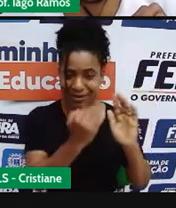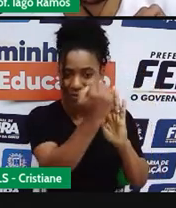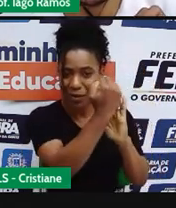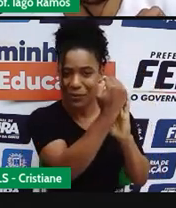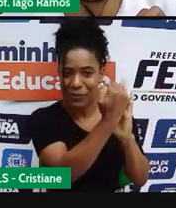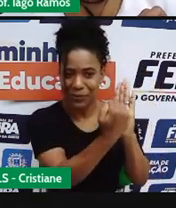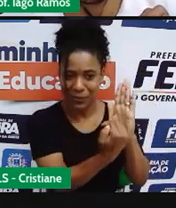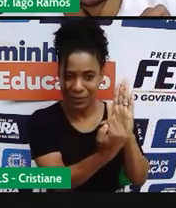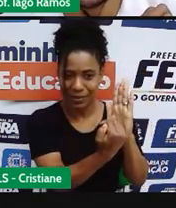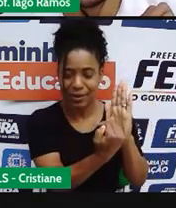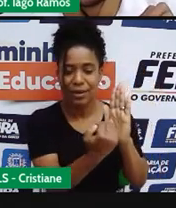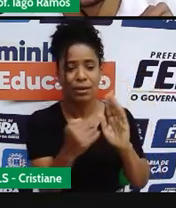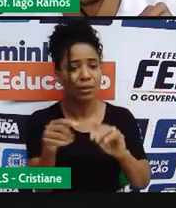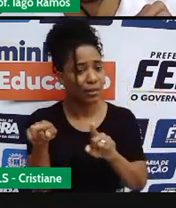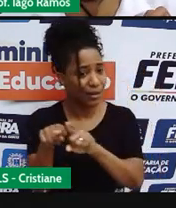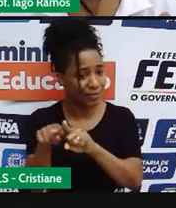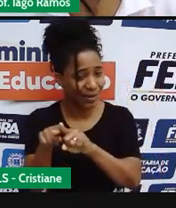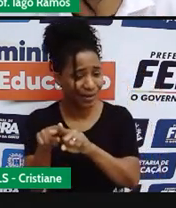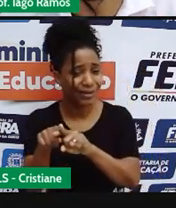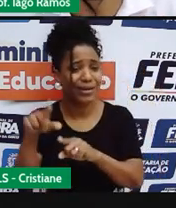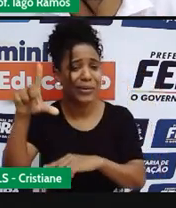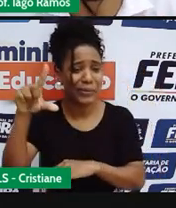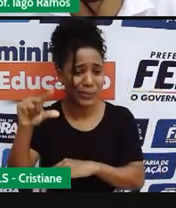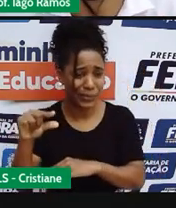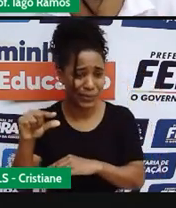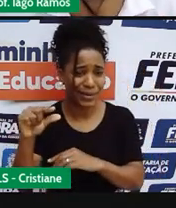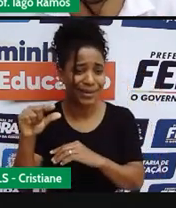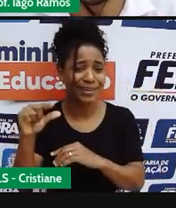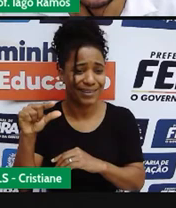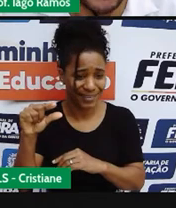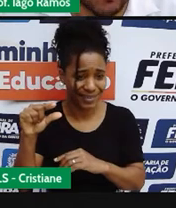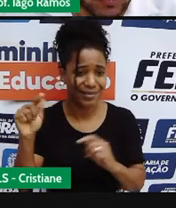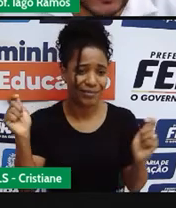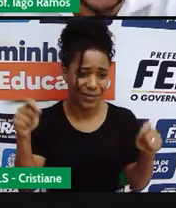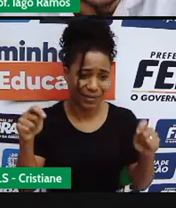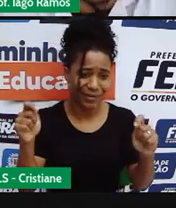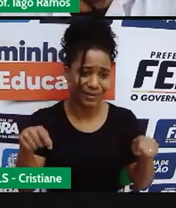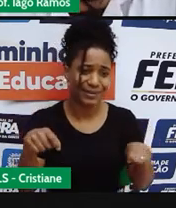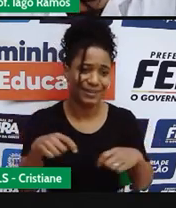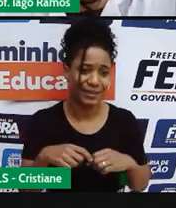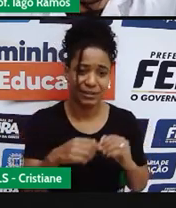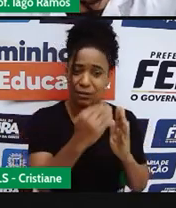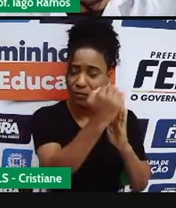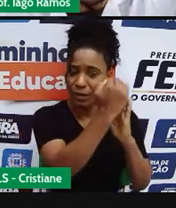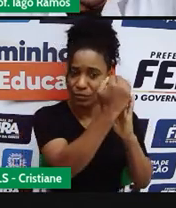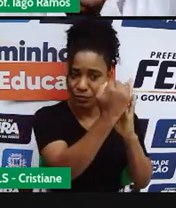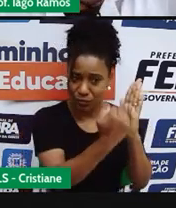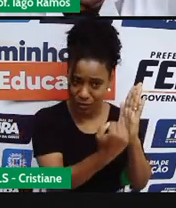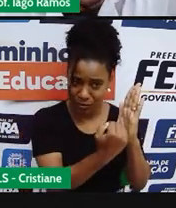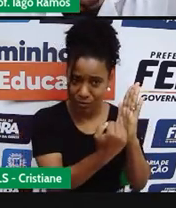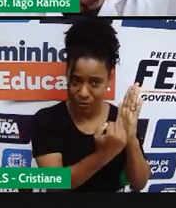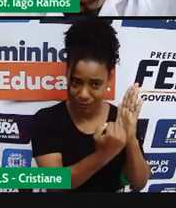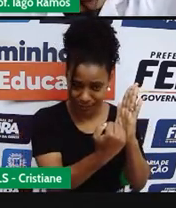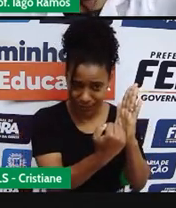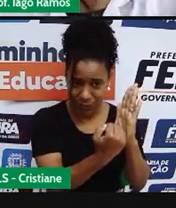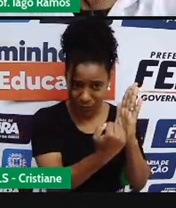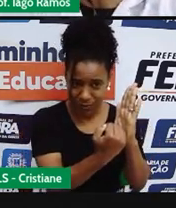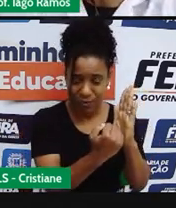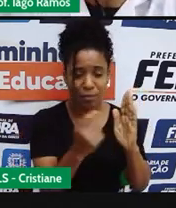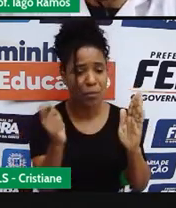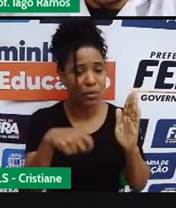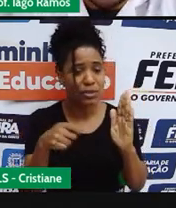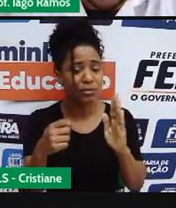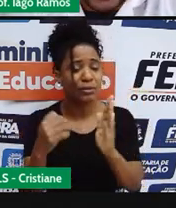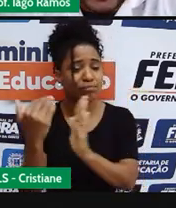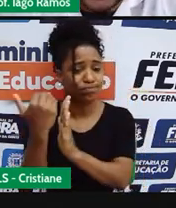fazer com que a outra diminua também. Tá? Uma grandeza diminuiu e essa grandeza diminuindo